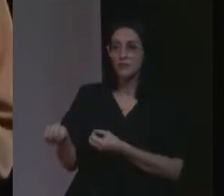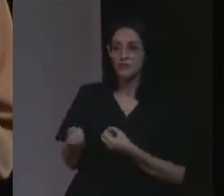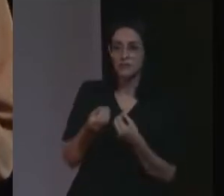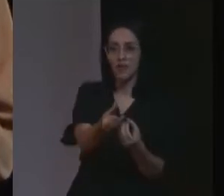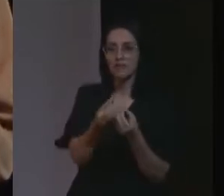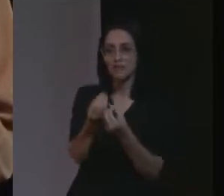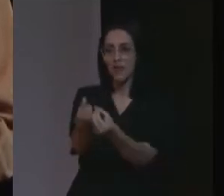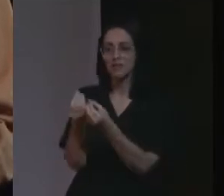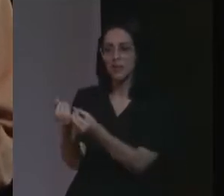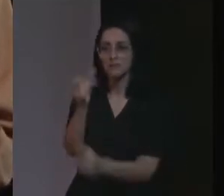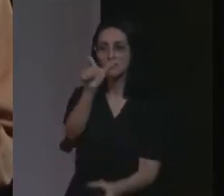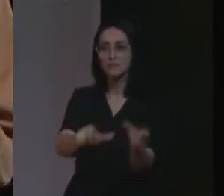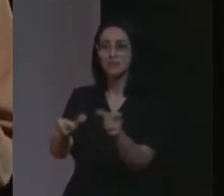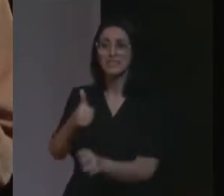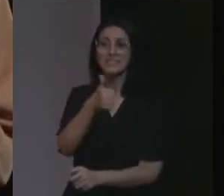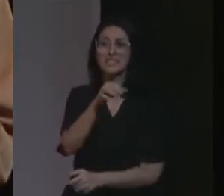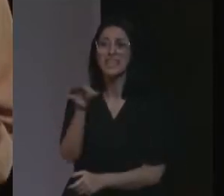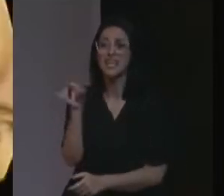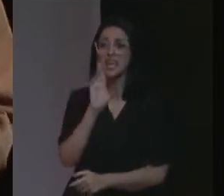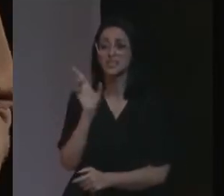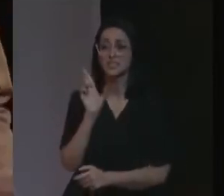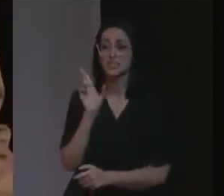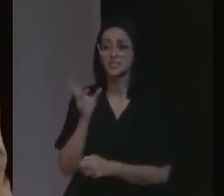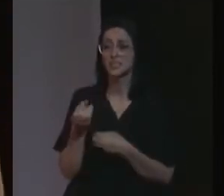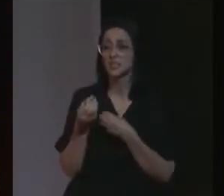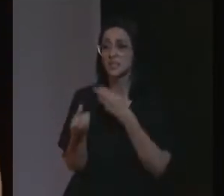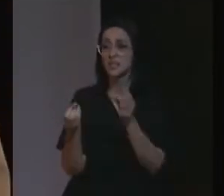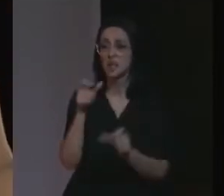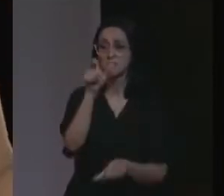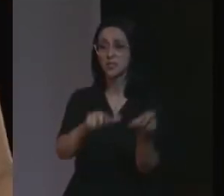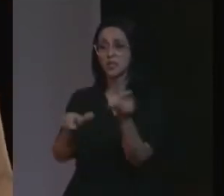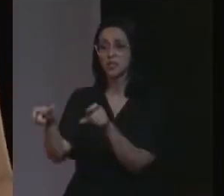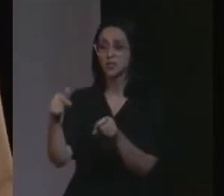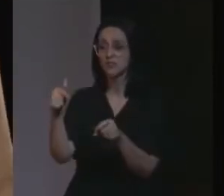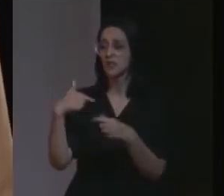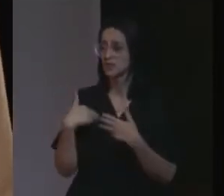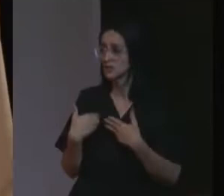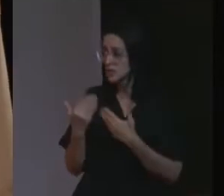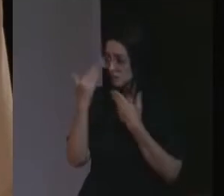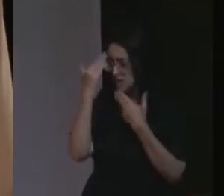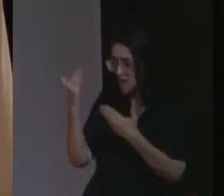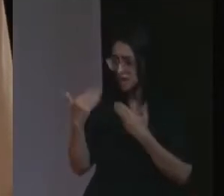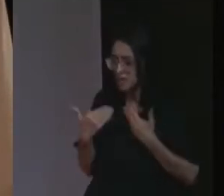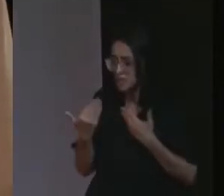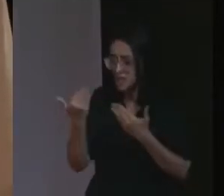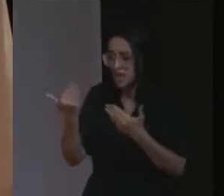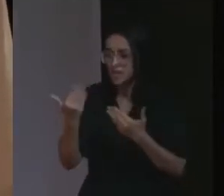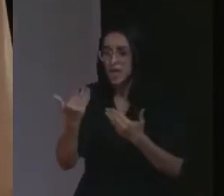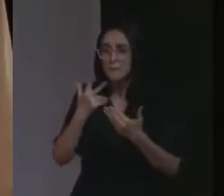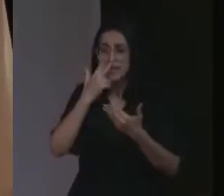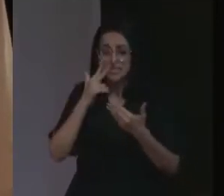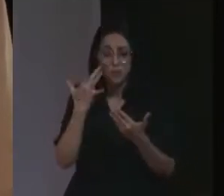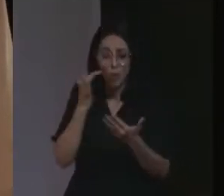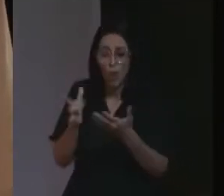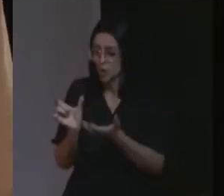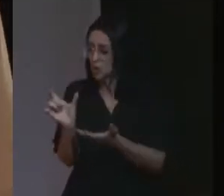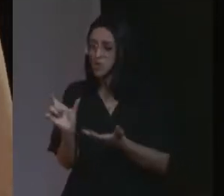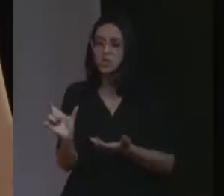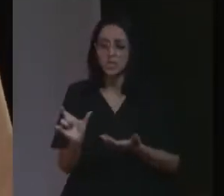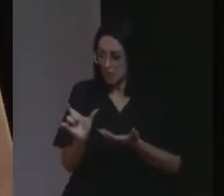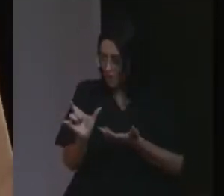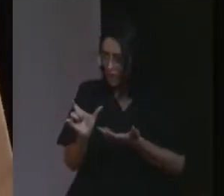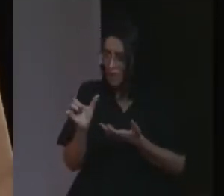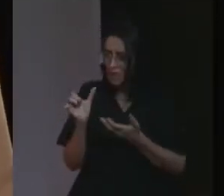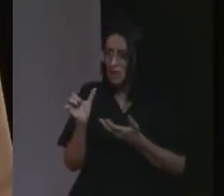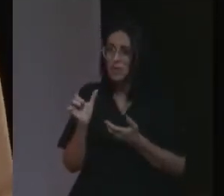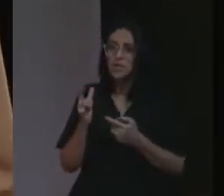levar para a periferia, que é 100 reais, a gente vê as pessoas agradecendo como se aquilo fosse uma barra de ouro, porque o